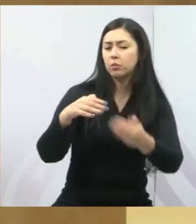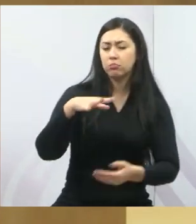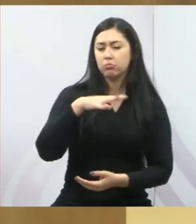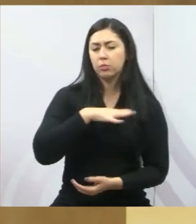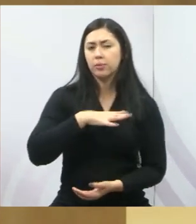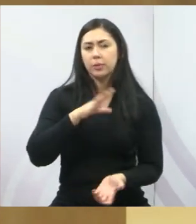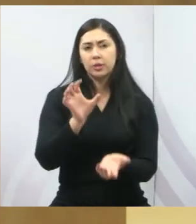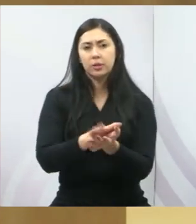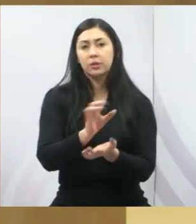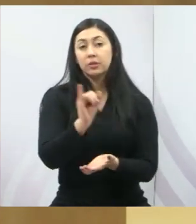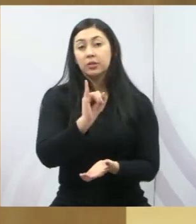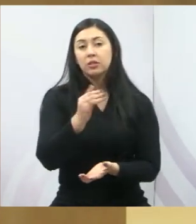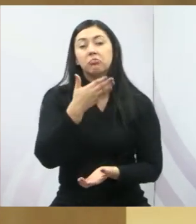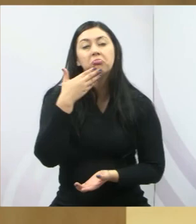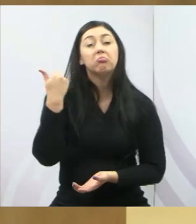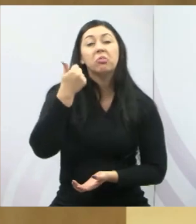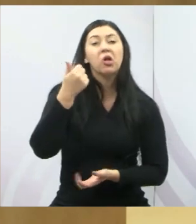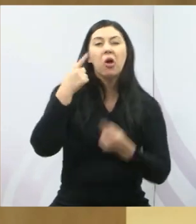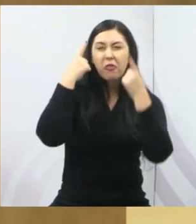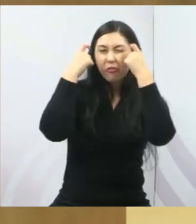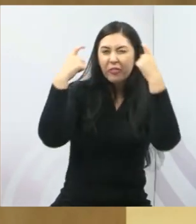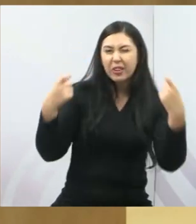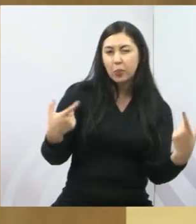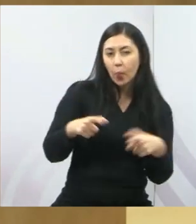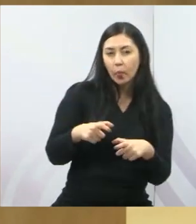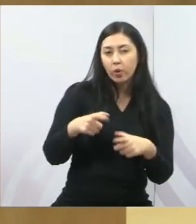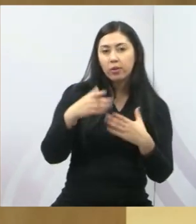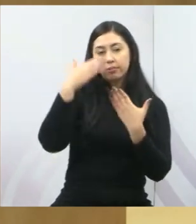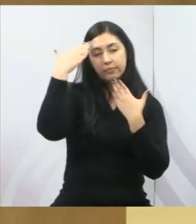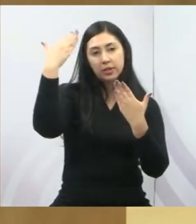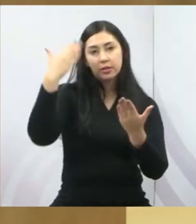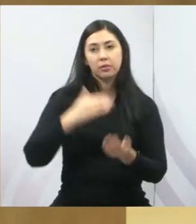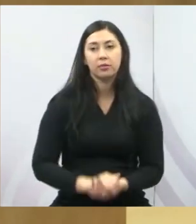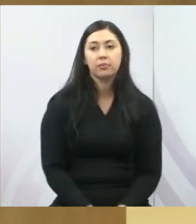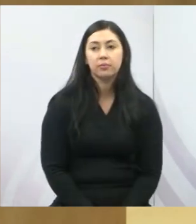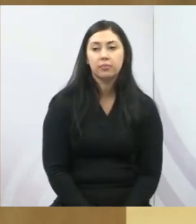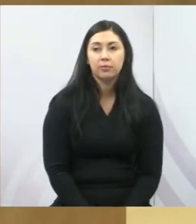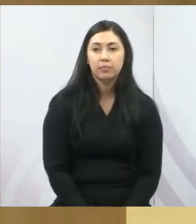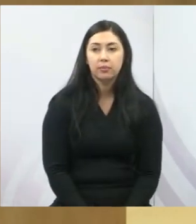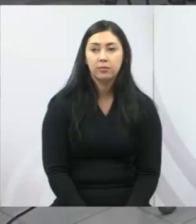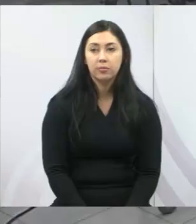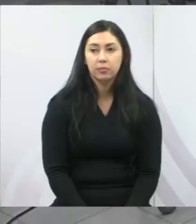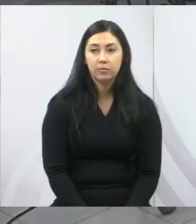cidade com menores índices de violência. Muito obrigado. Obrigado.